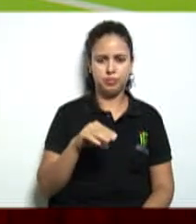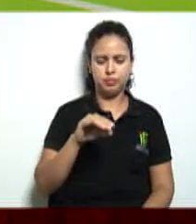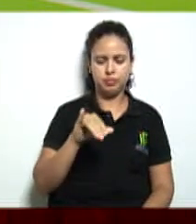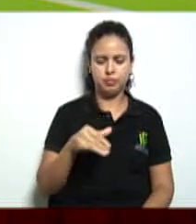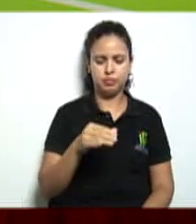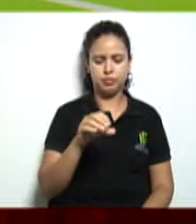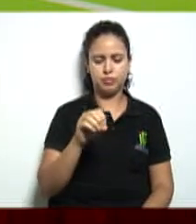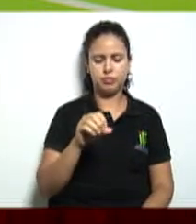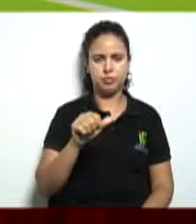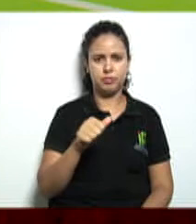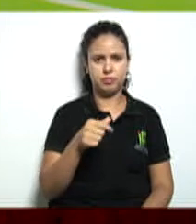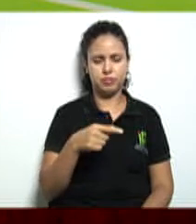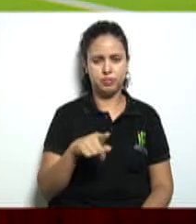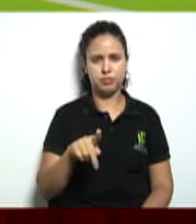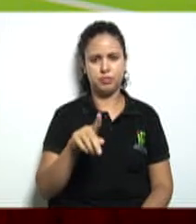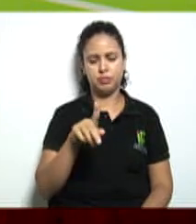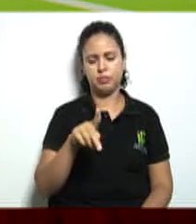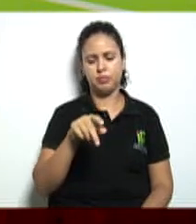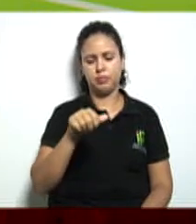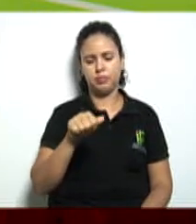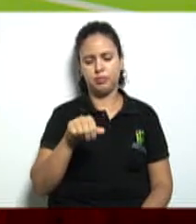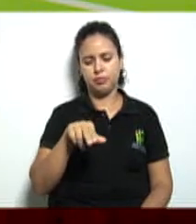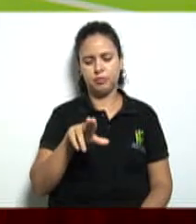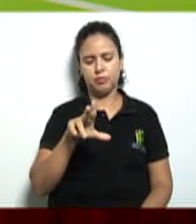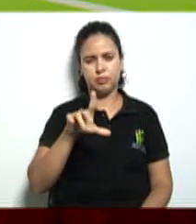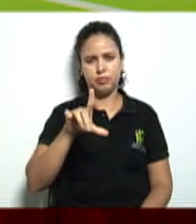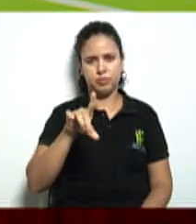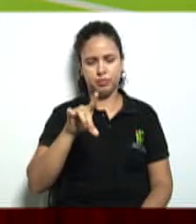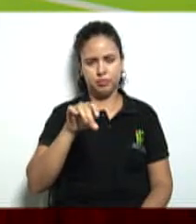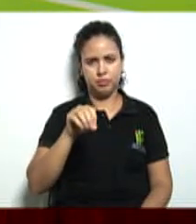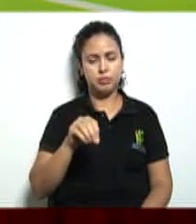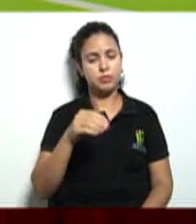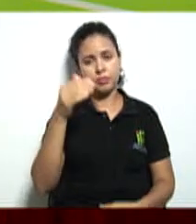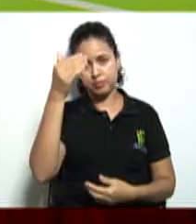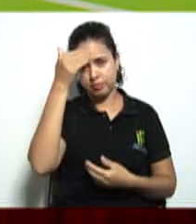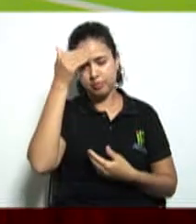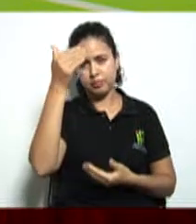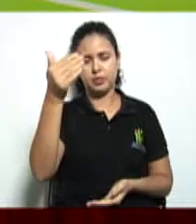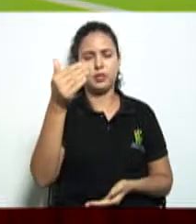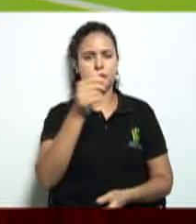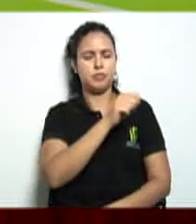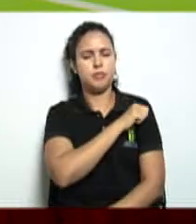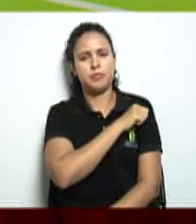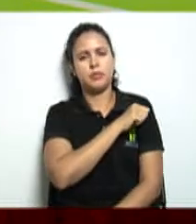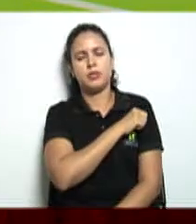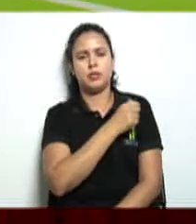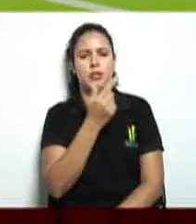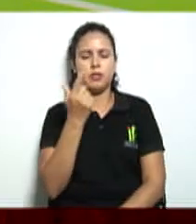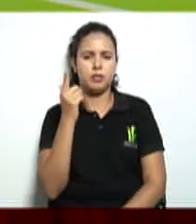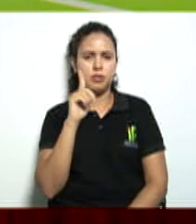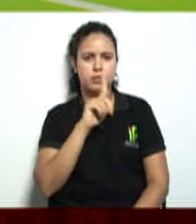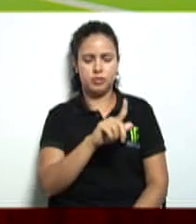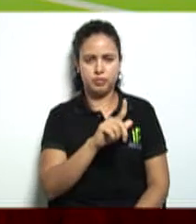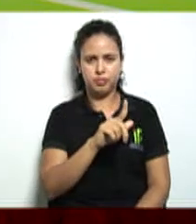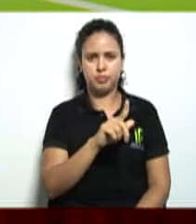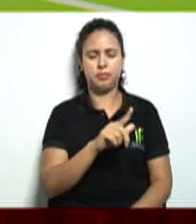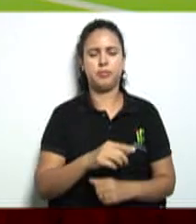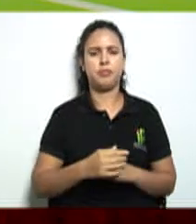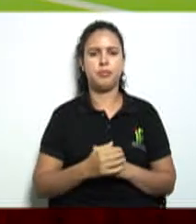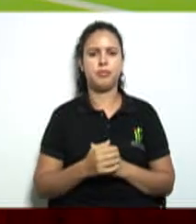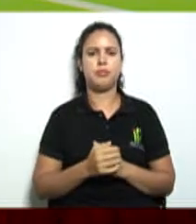Leusa olá professora de Leusa obrigado pela interação muito bem seus alunos estão indo muito bem